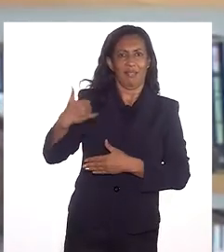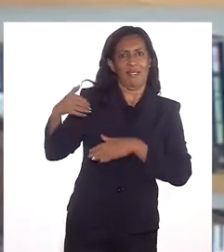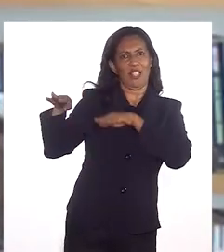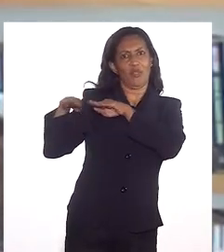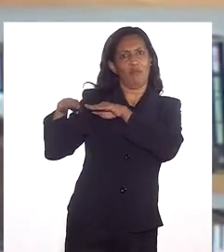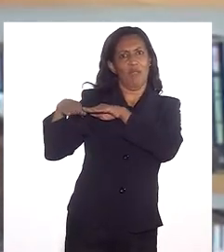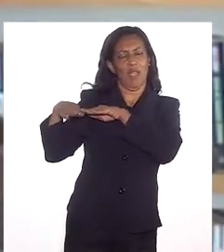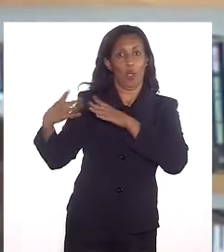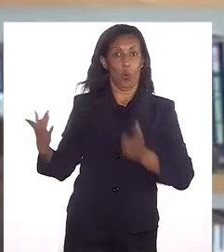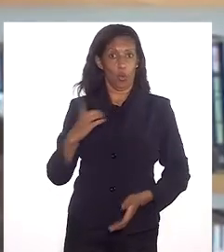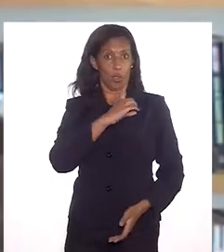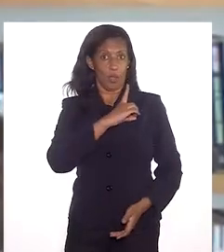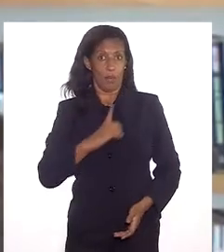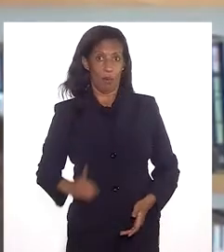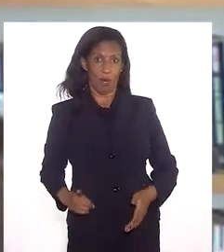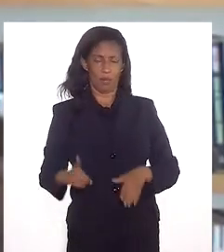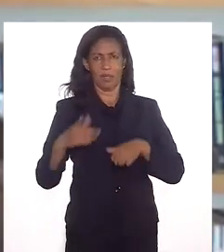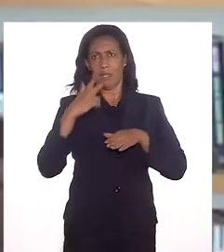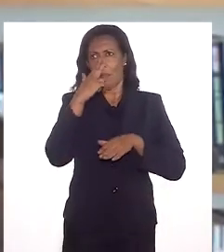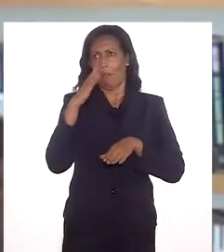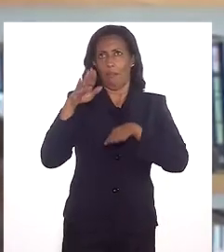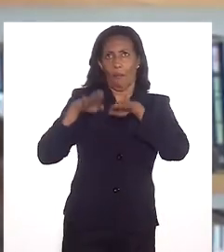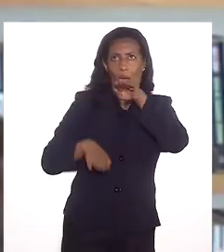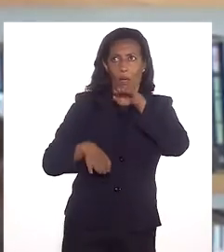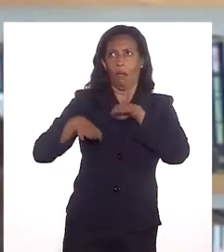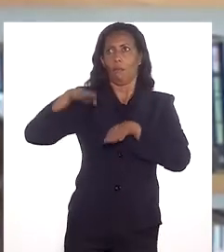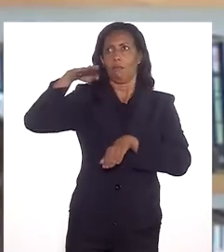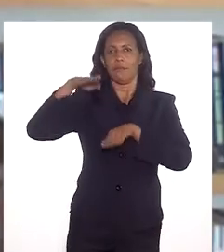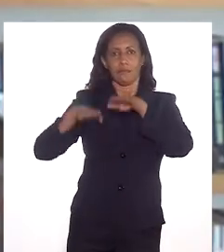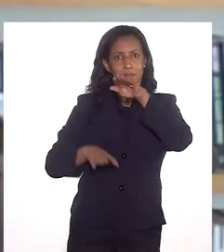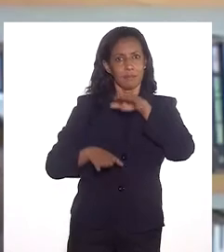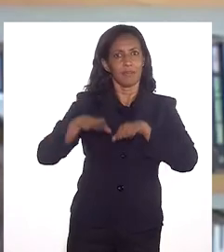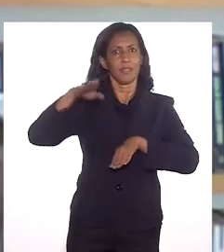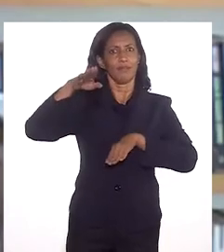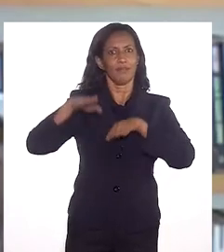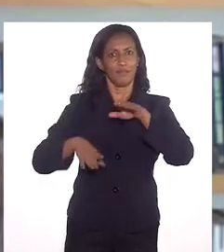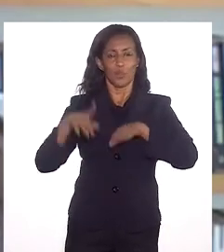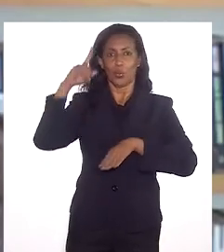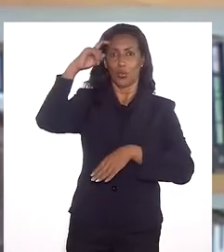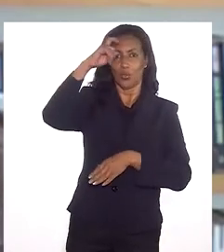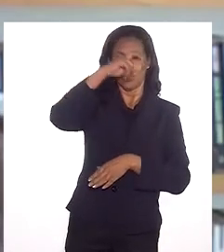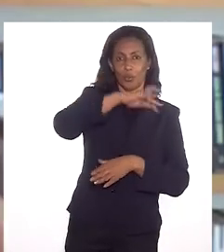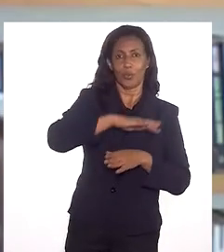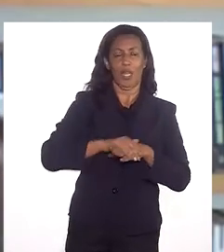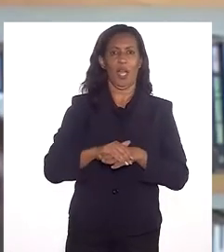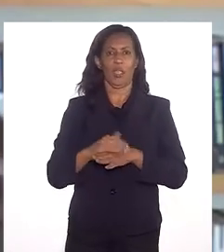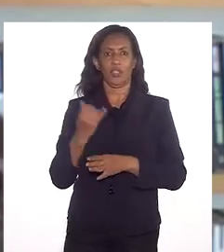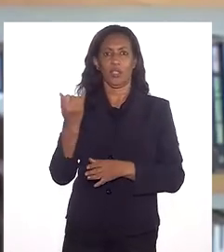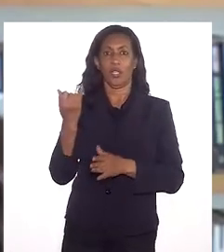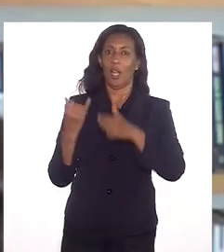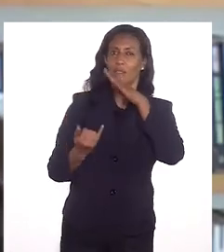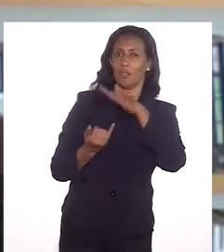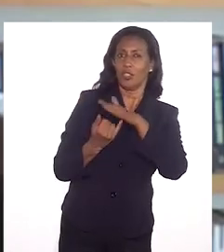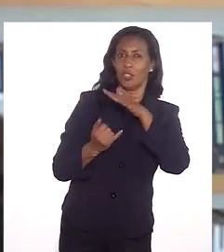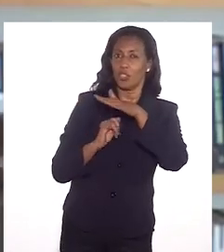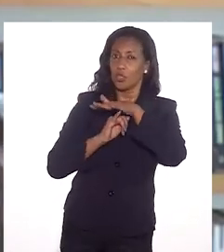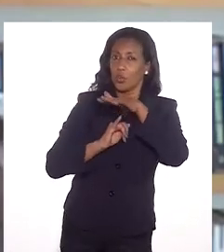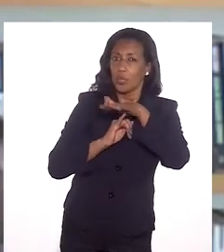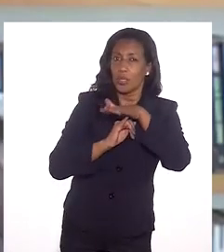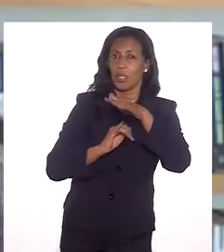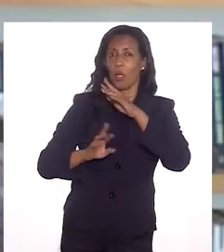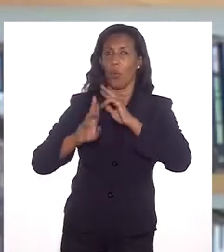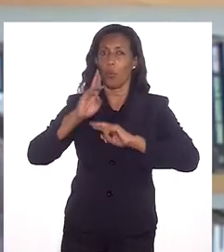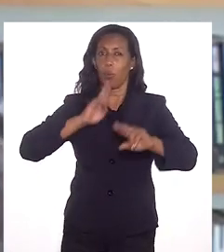democracia hoje é uma democracia de baixa densidade, com altos e baixos, com dificuldade das instituições